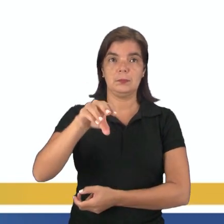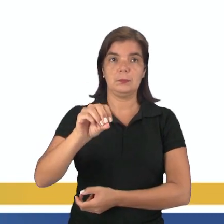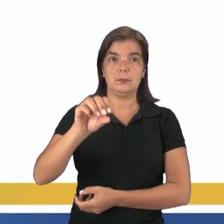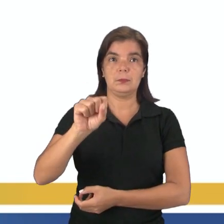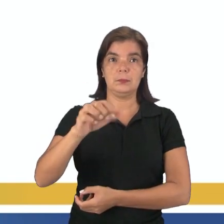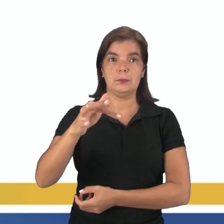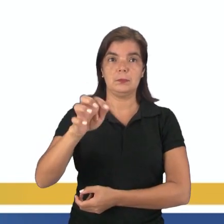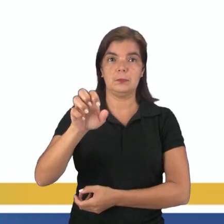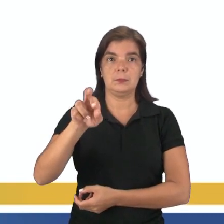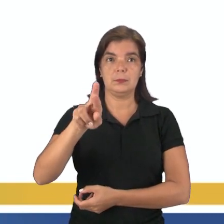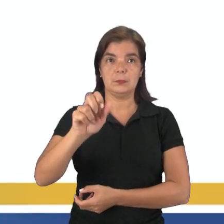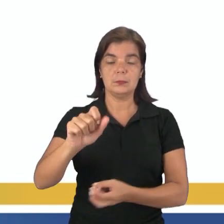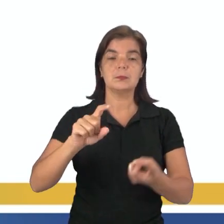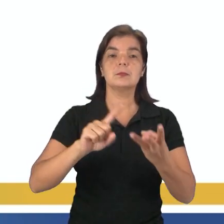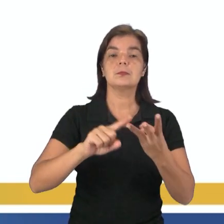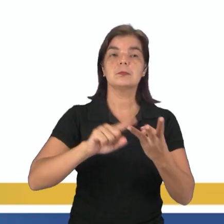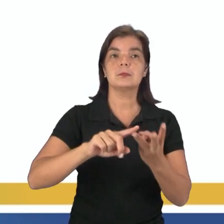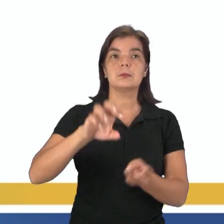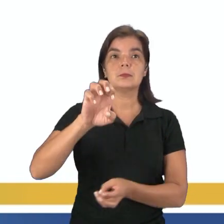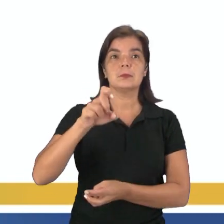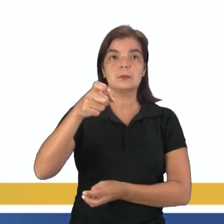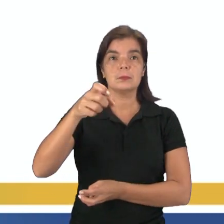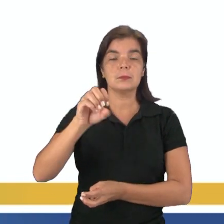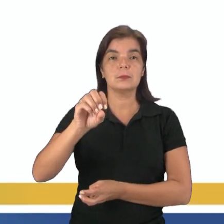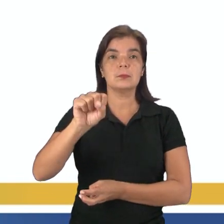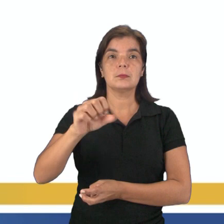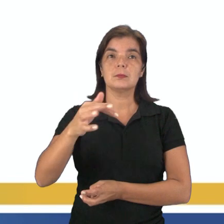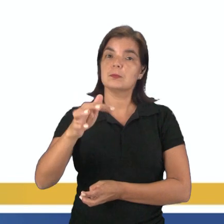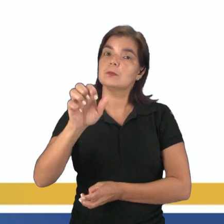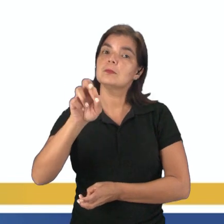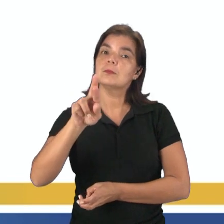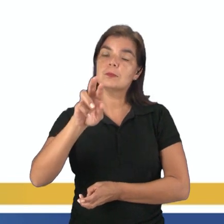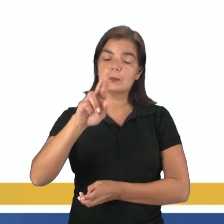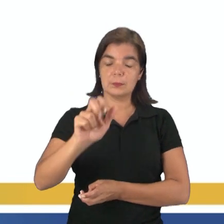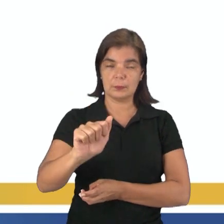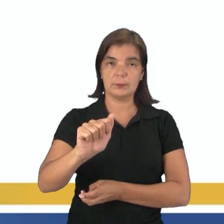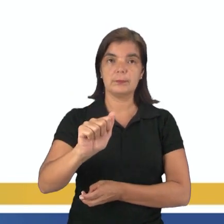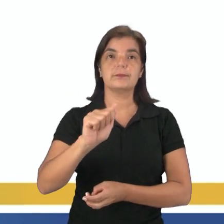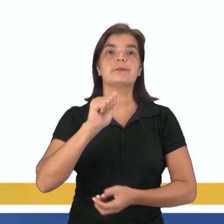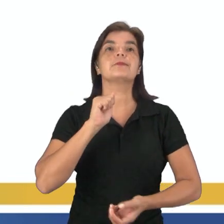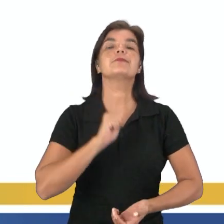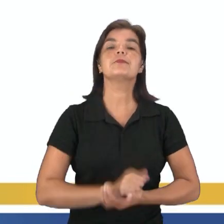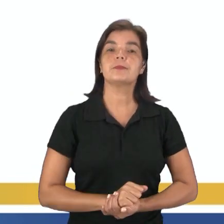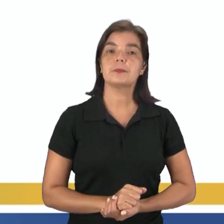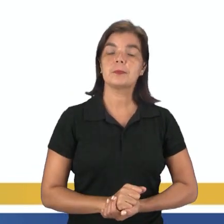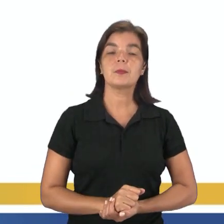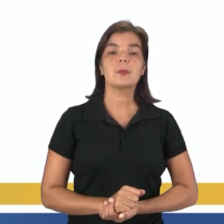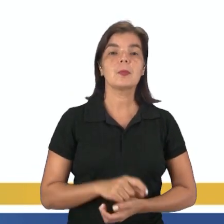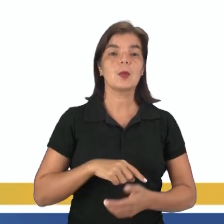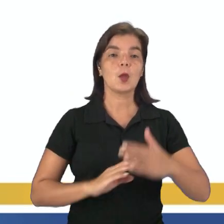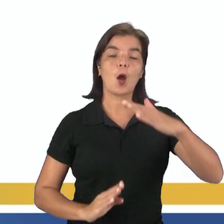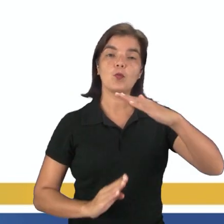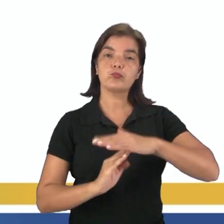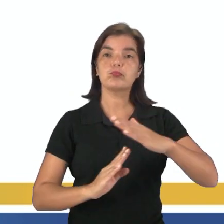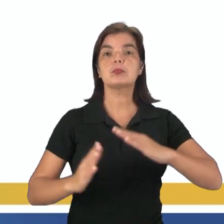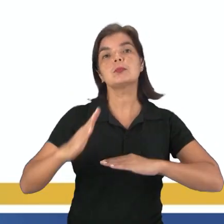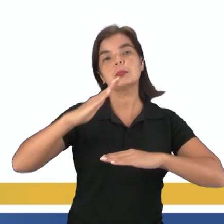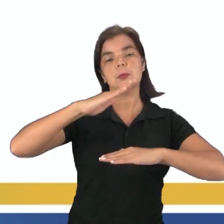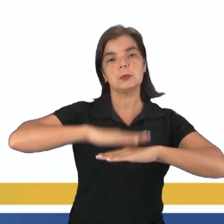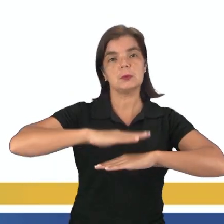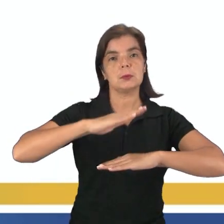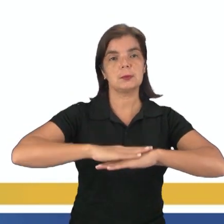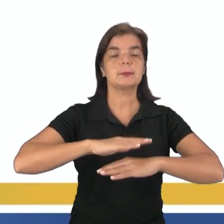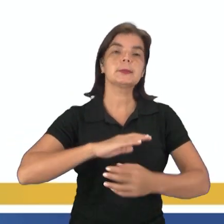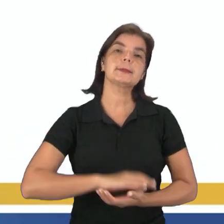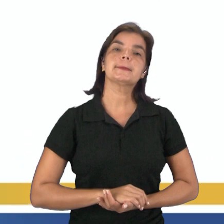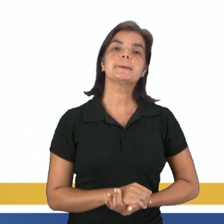nos protegendo contra o impacto dos meteoros. Termosfera, que é a camada protetora quente, que permite a nossa comunicação, porque lá é rica em